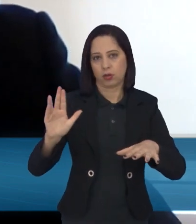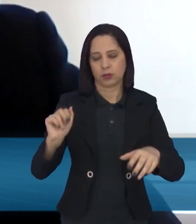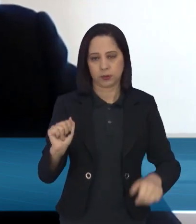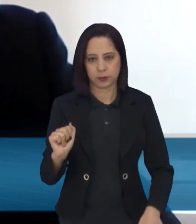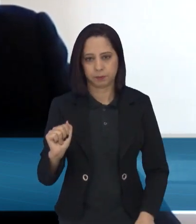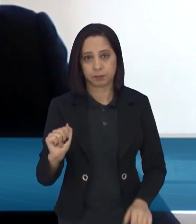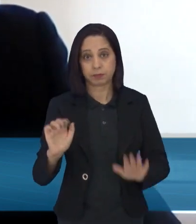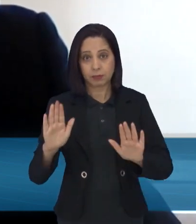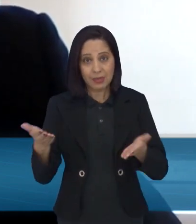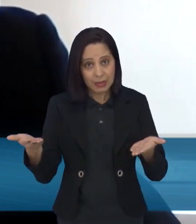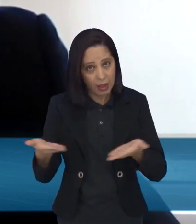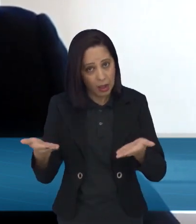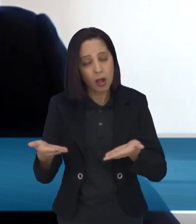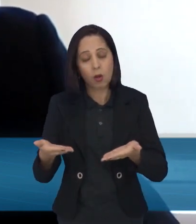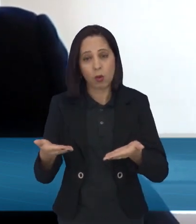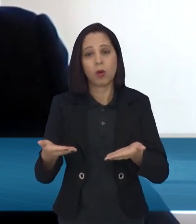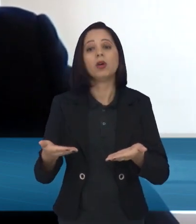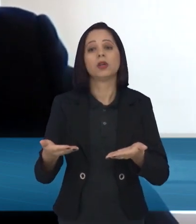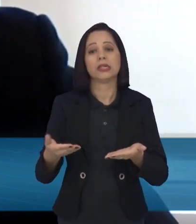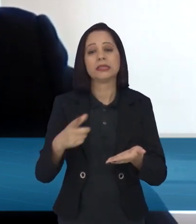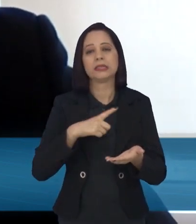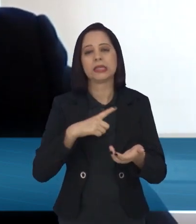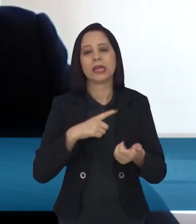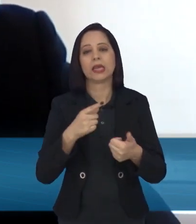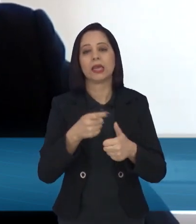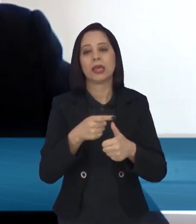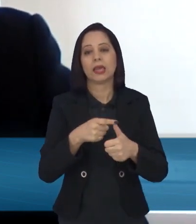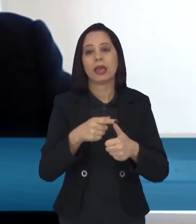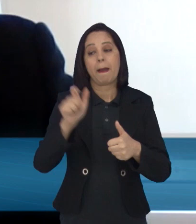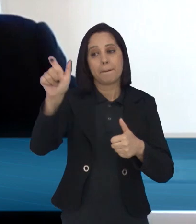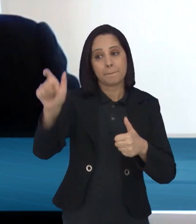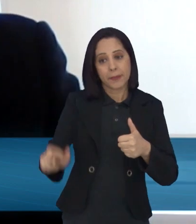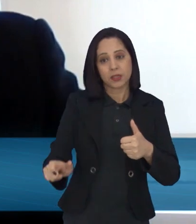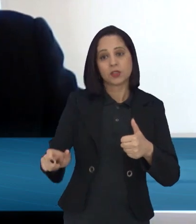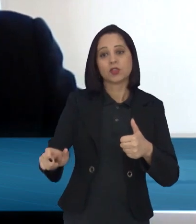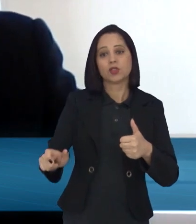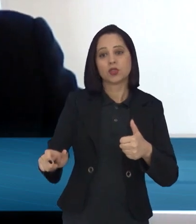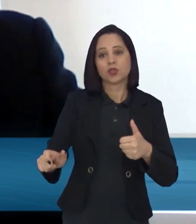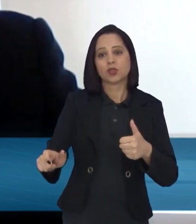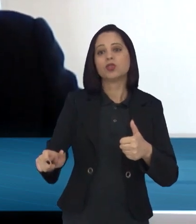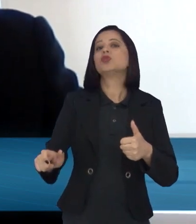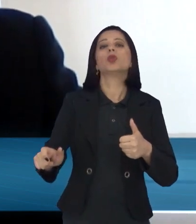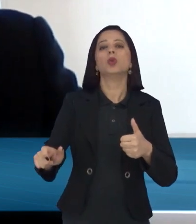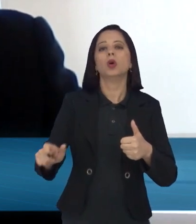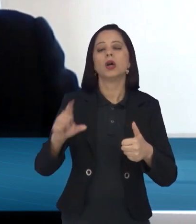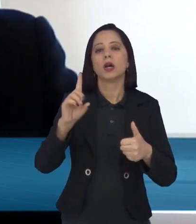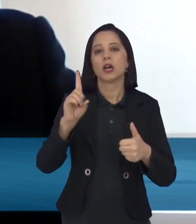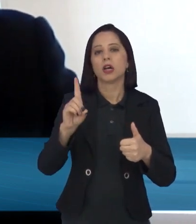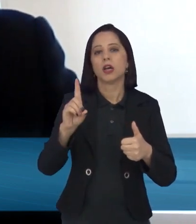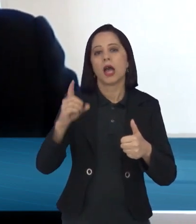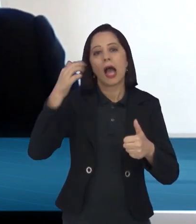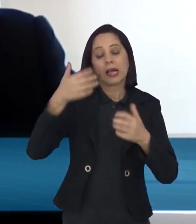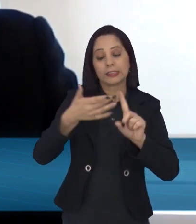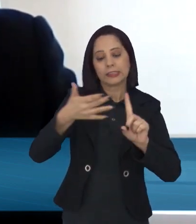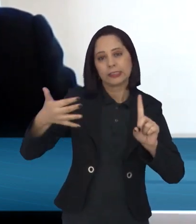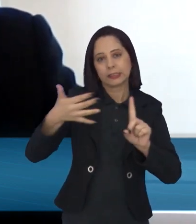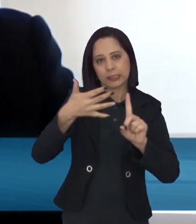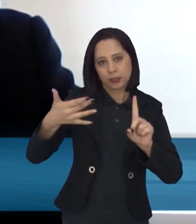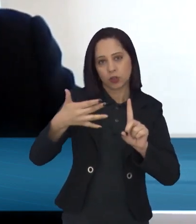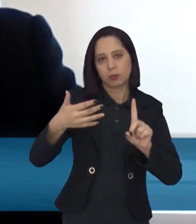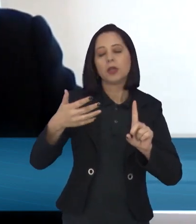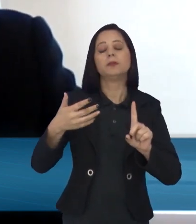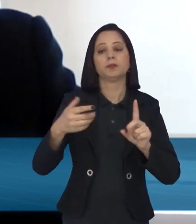Atualmente, hoje nós temos pessoas portadoras da síndrome de Dravet, Lennox-Gastaut